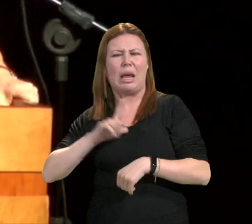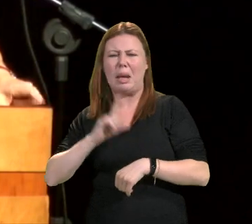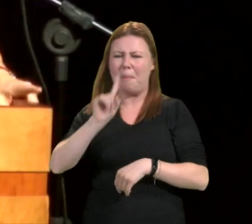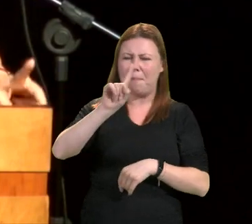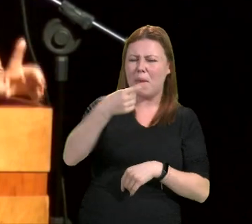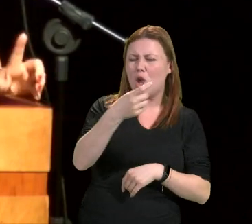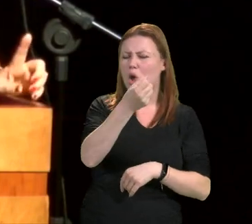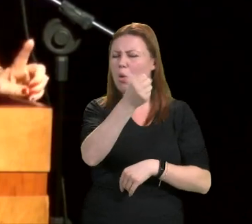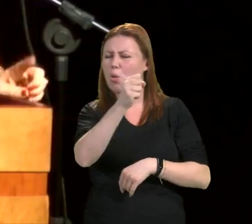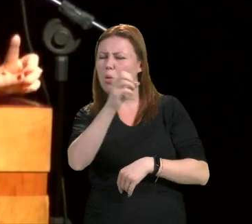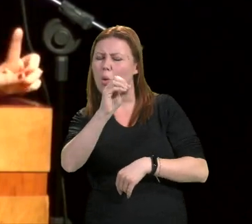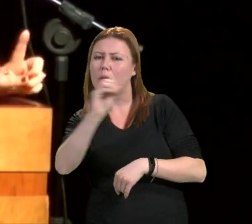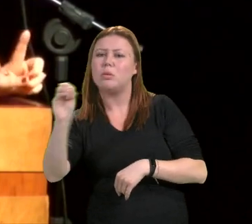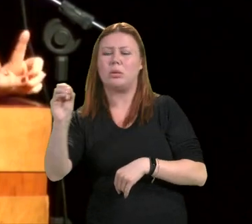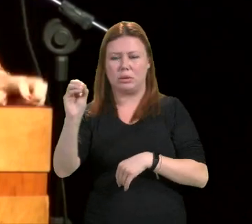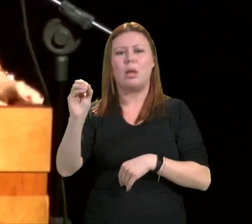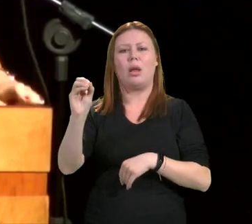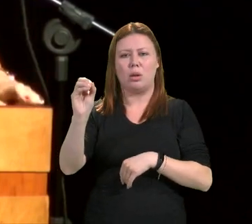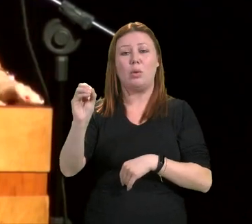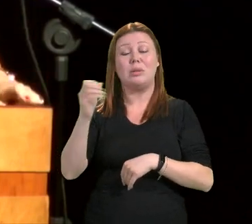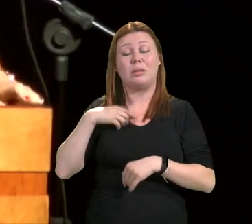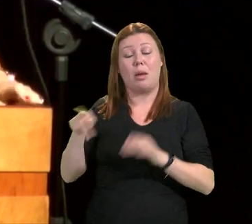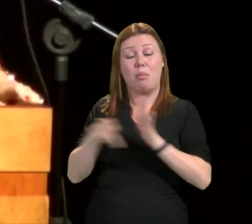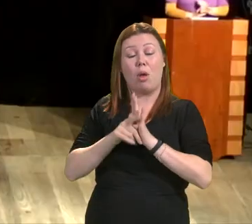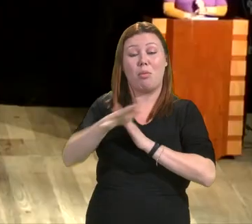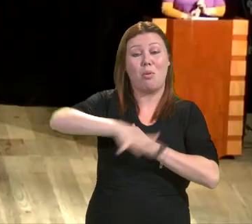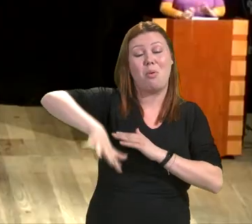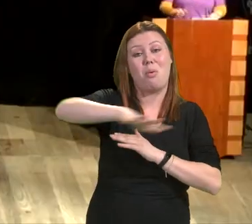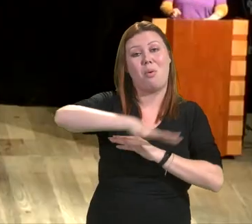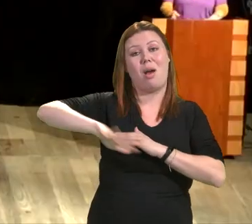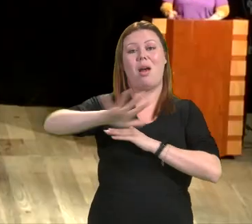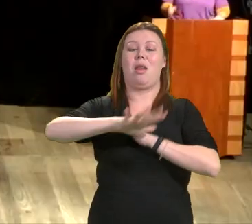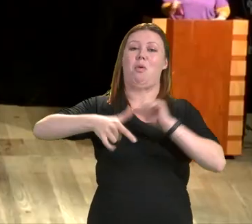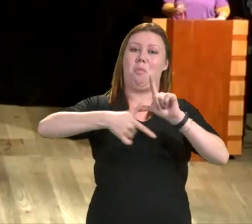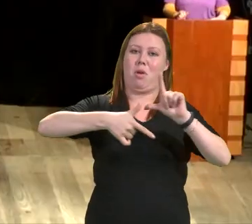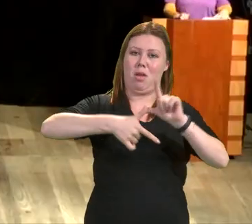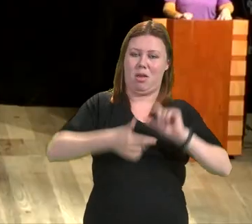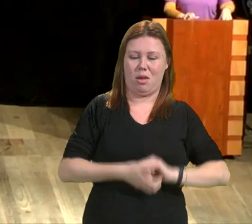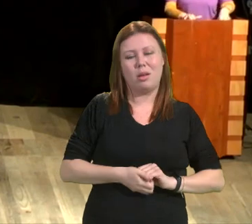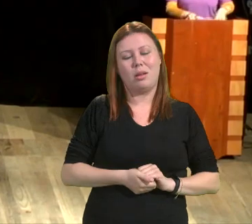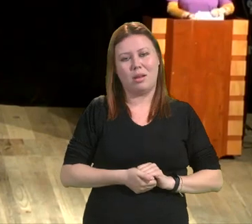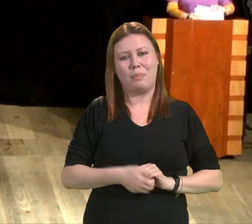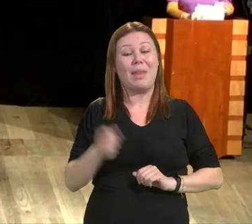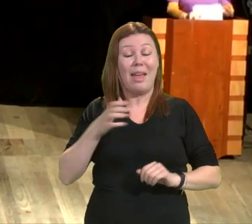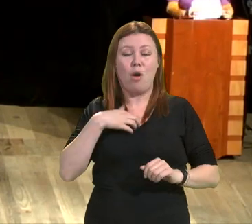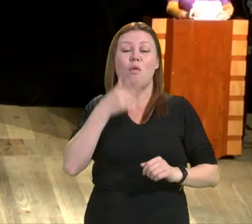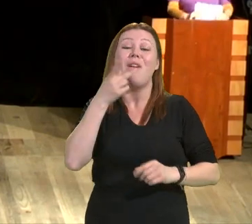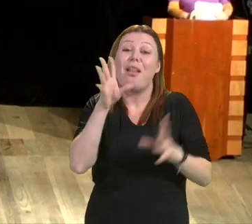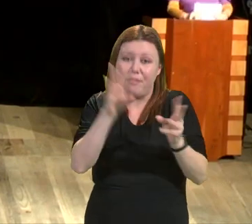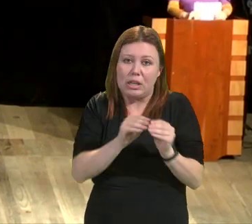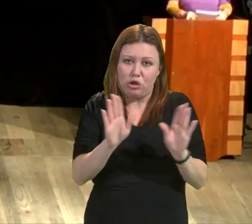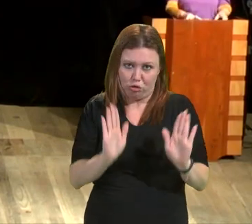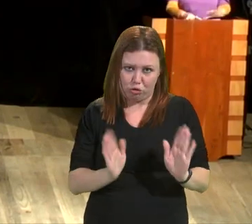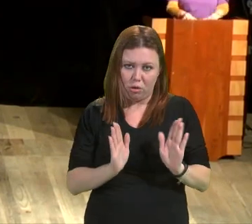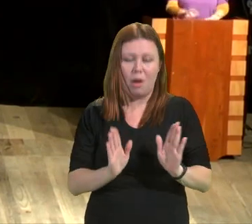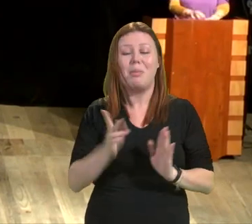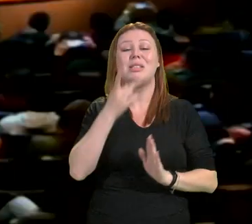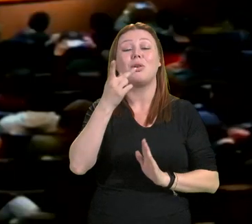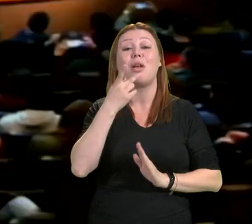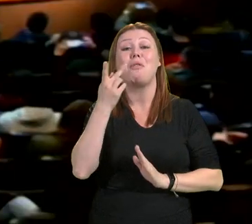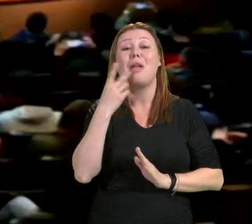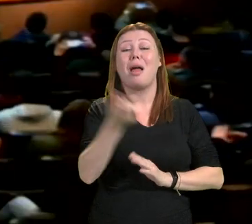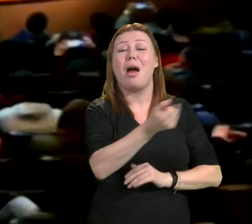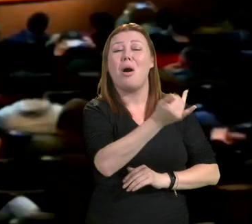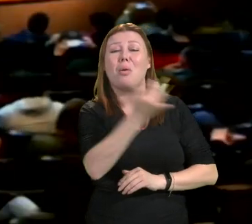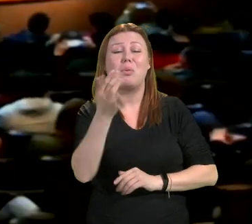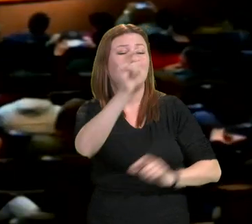estão nas ciências humanas. Eu vou só finalizar para mencionar alguns ilustres do